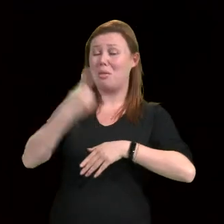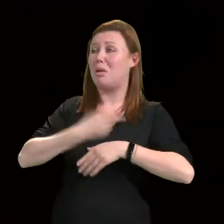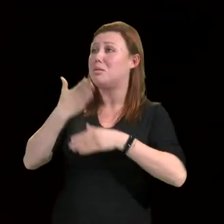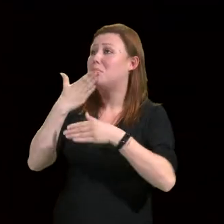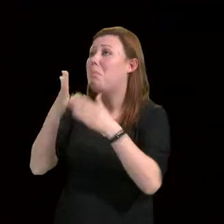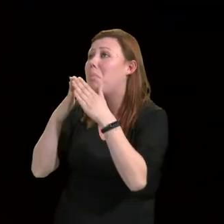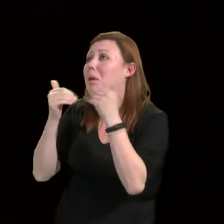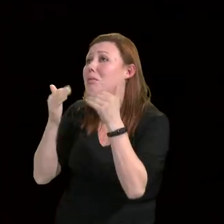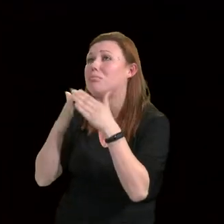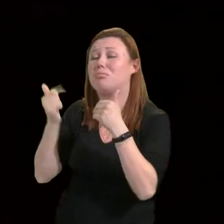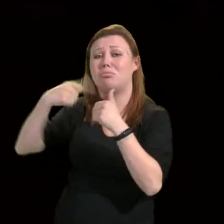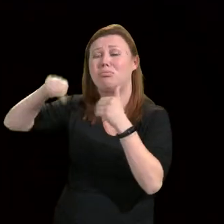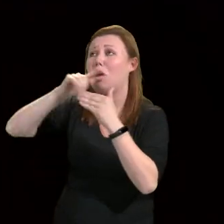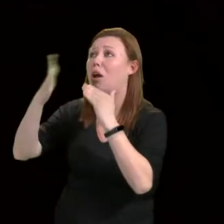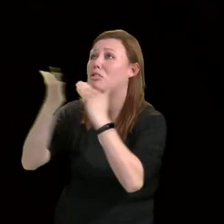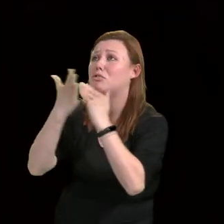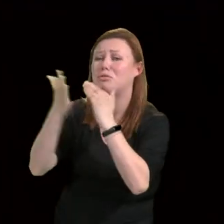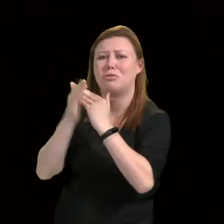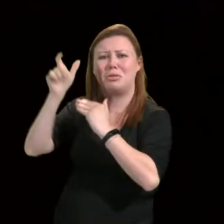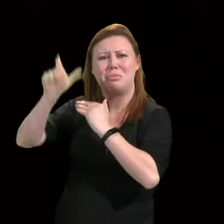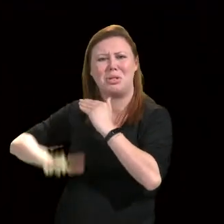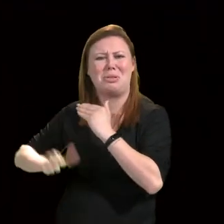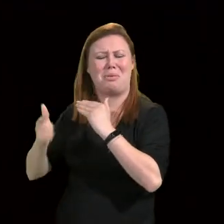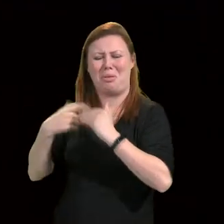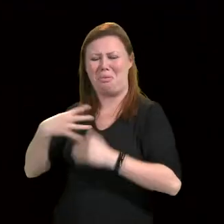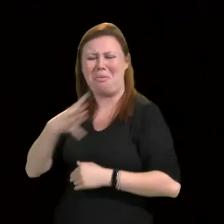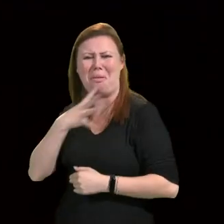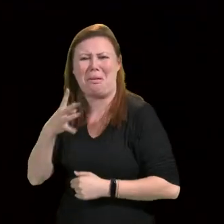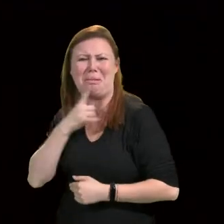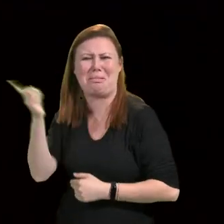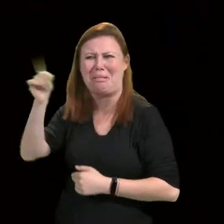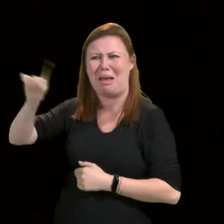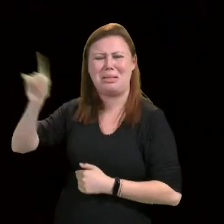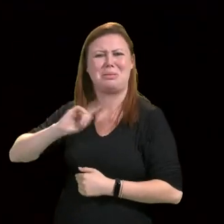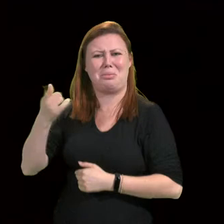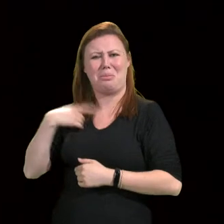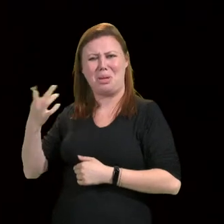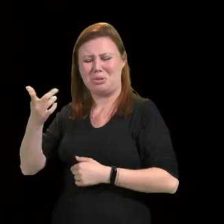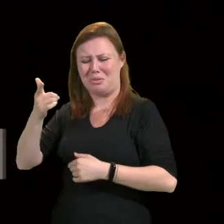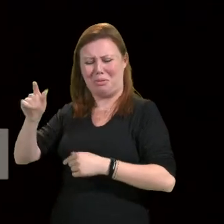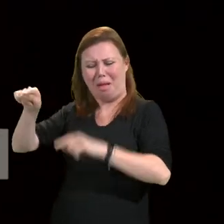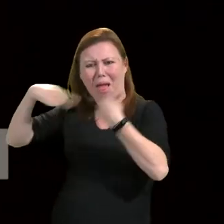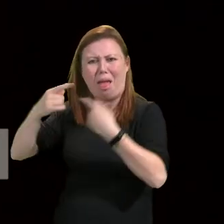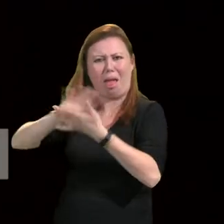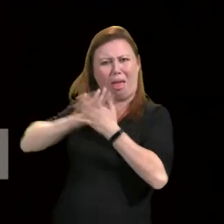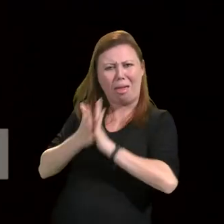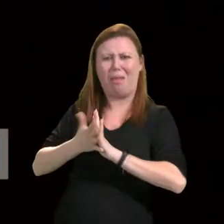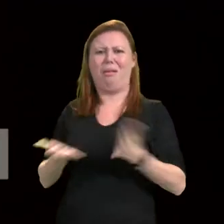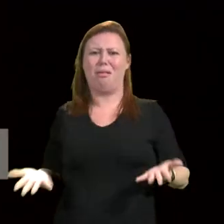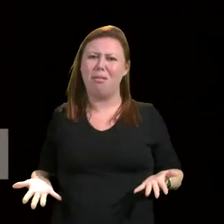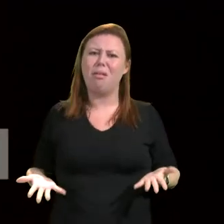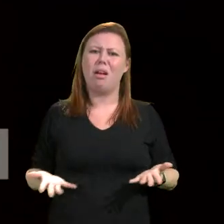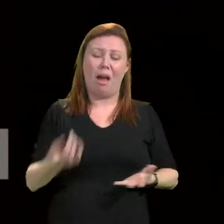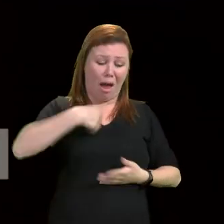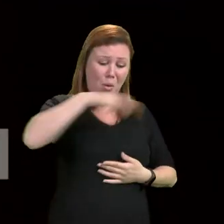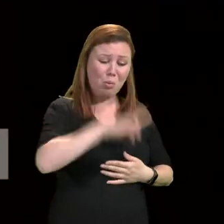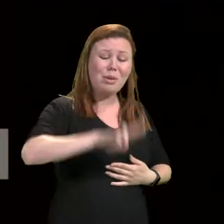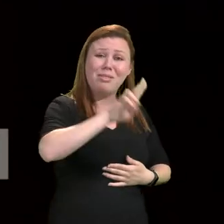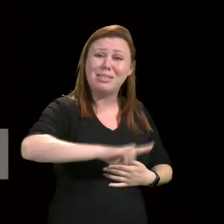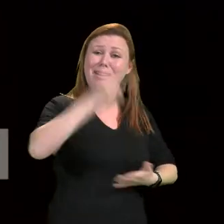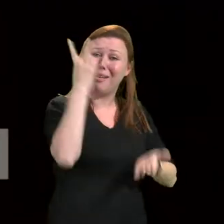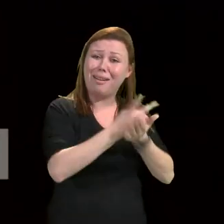piedade para essa gente careta e covarde. A universidade é um espaço que sempre foi atacada,